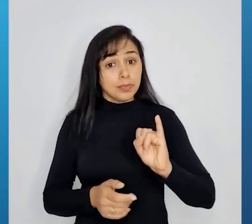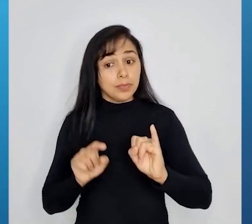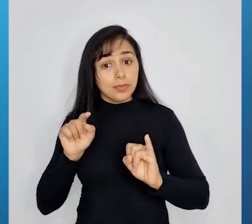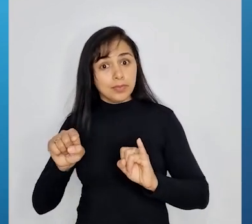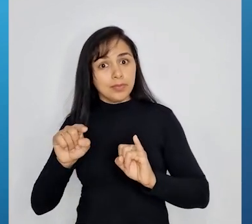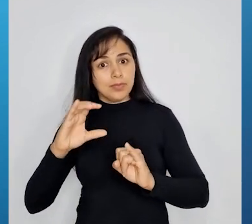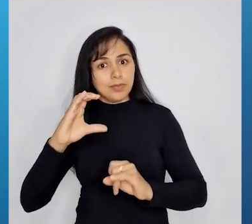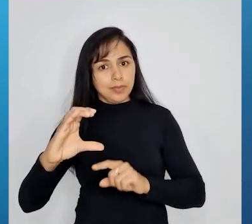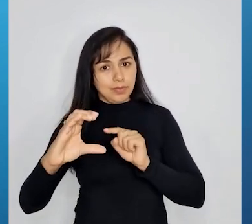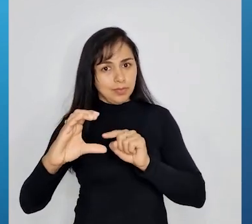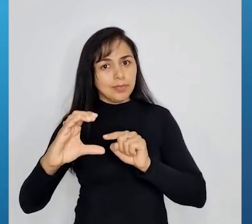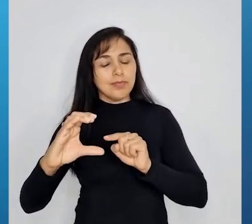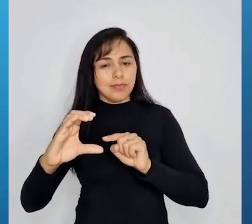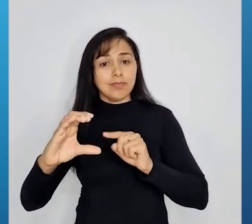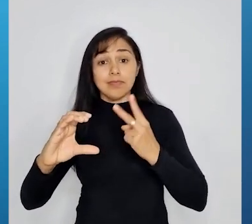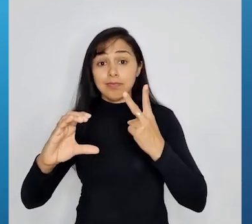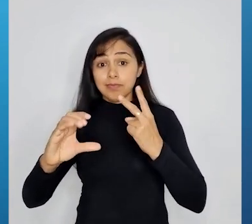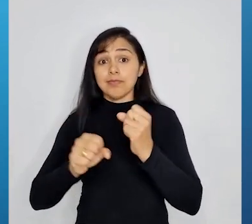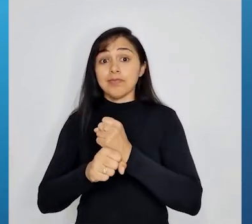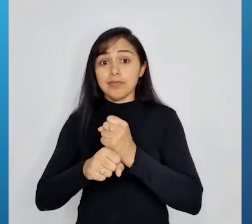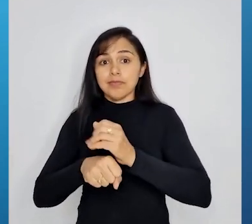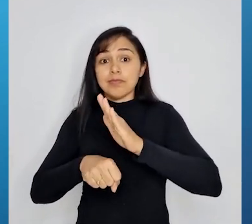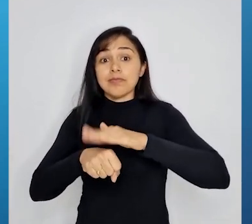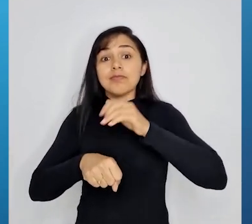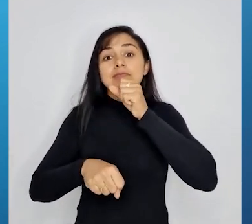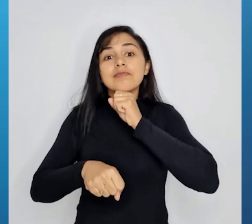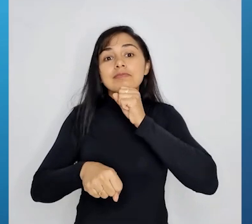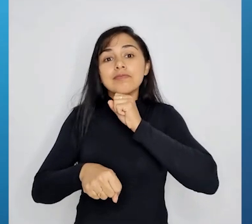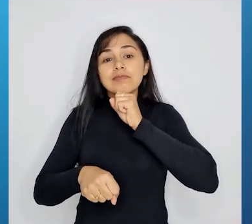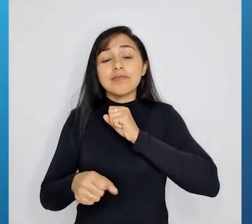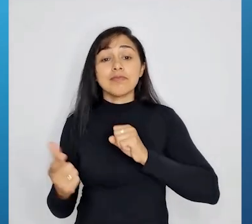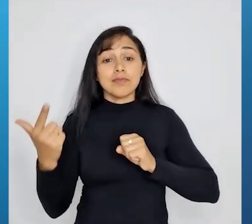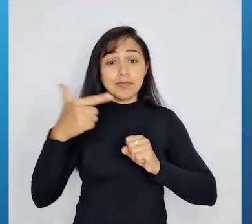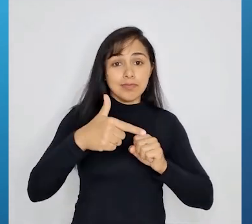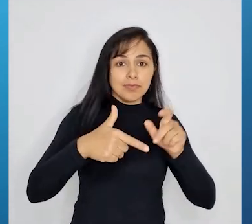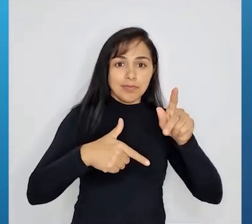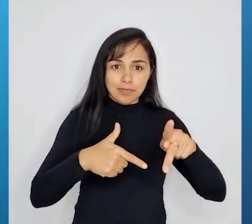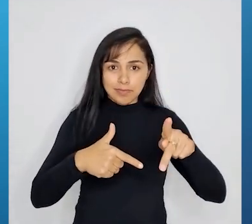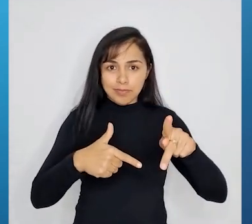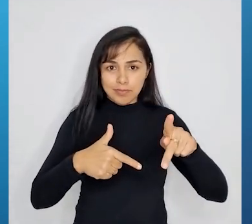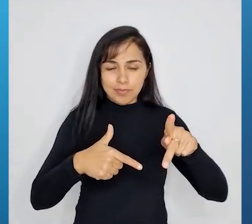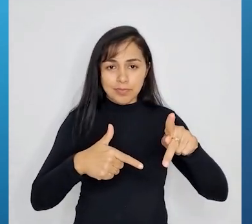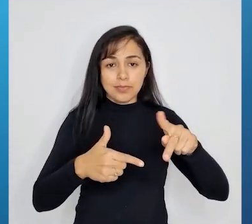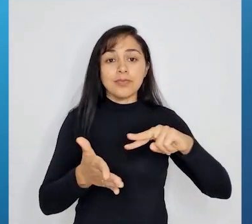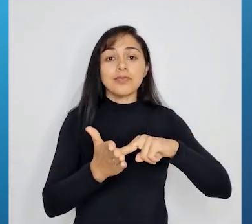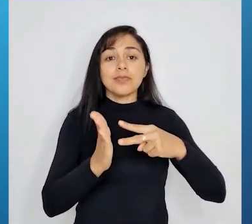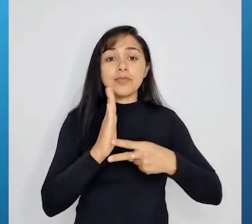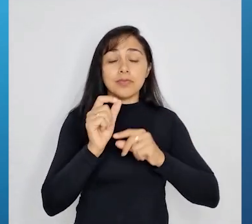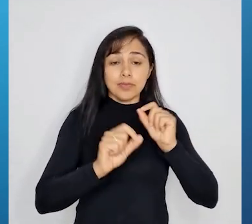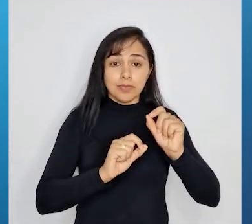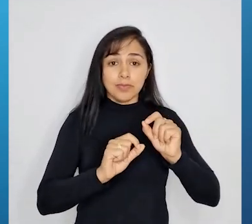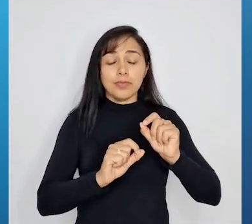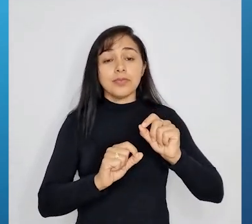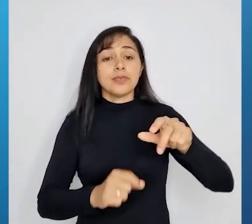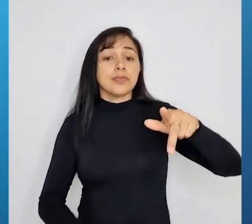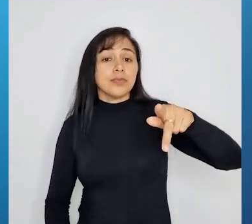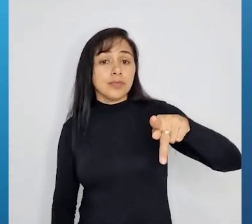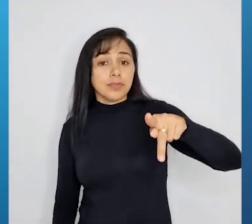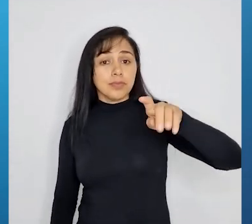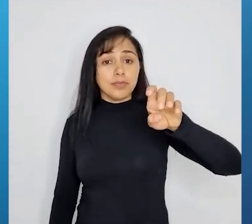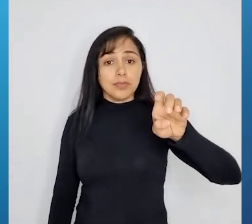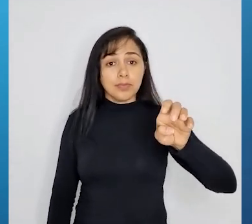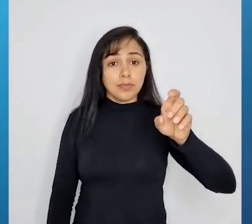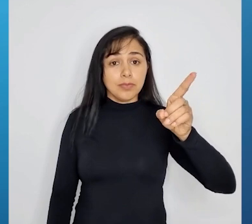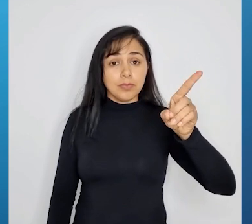que Pedro, olha só, se Caio é dois anos mais velho que Pedro, eu posso dizer o quê?